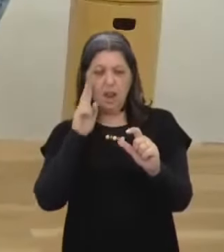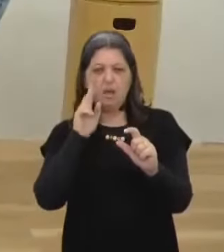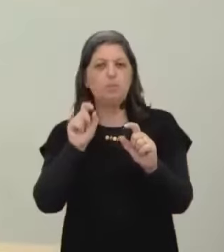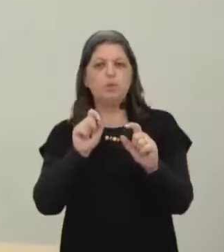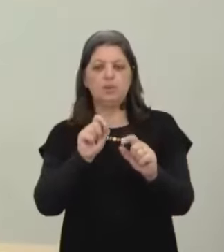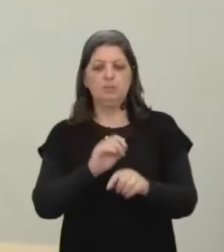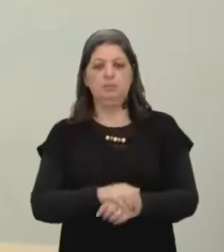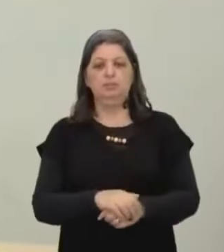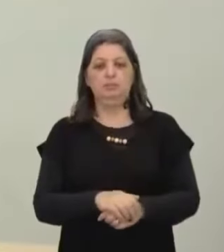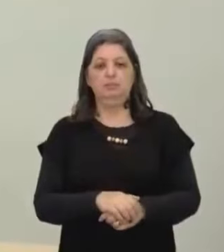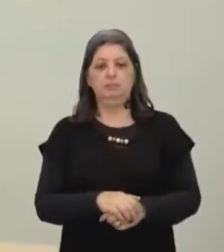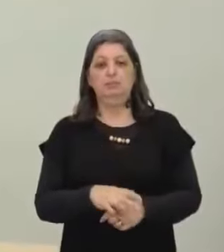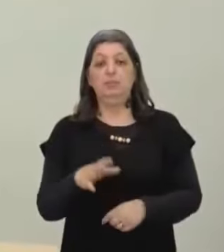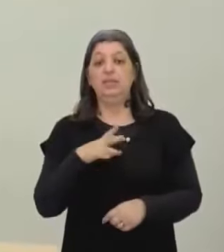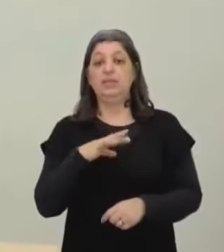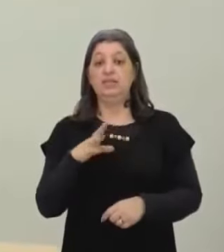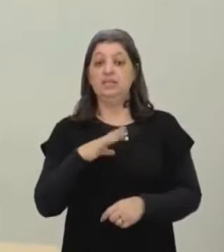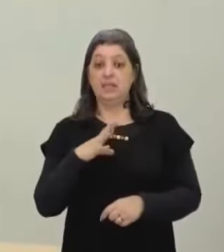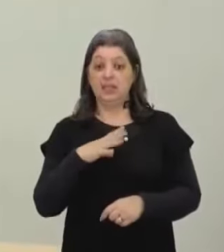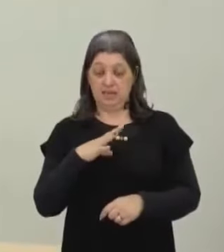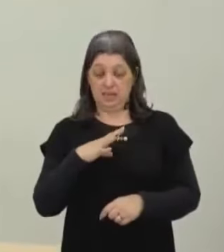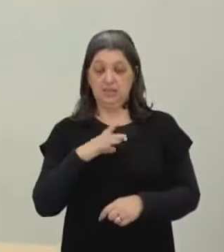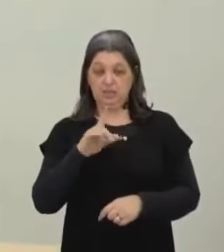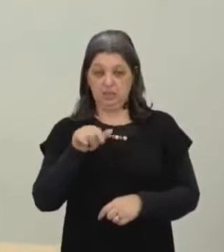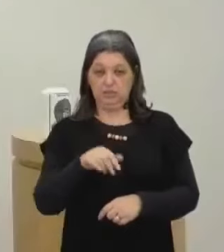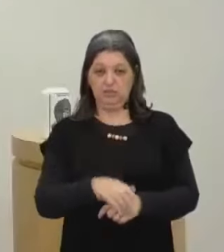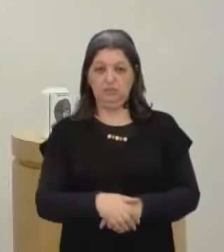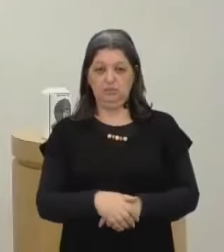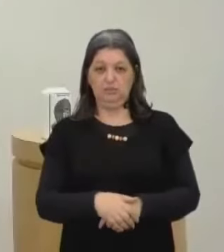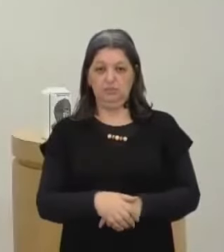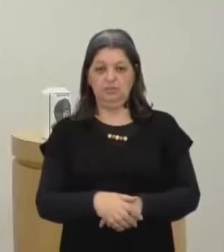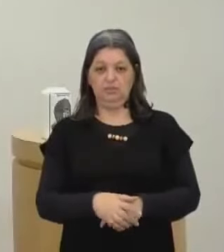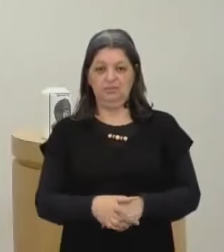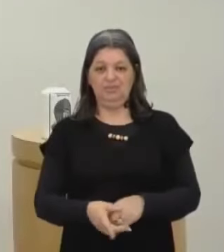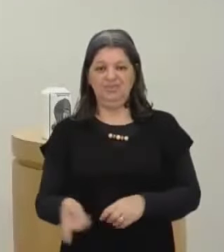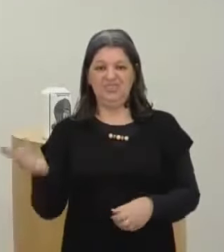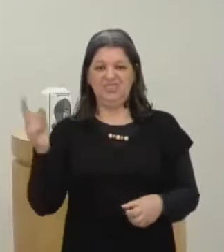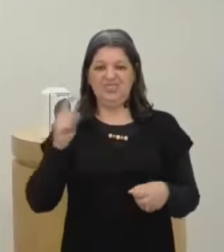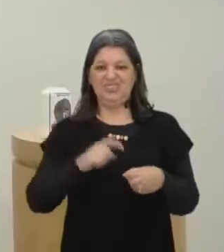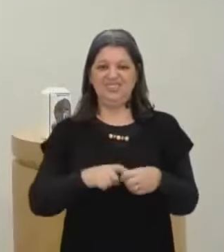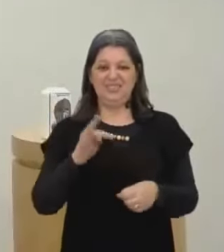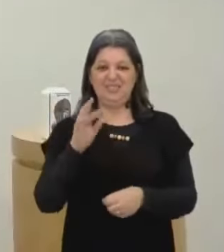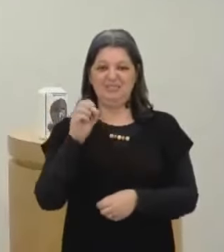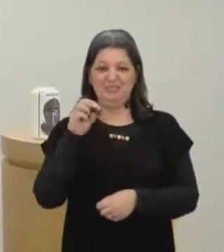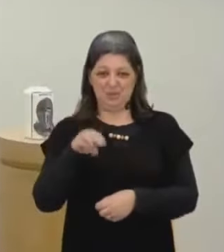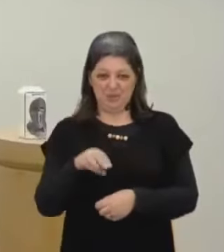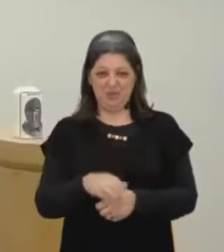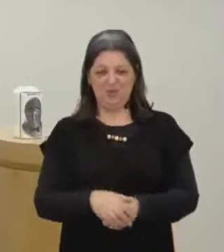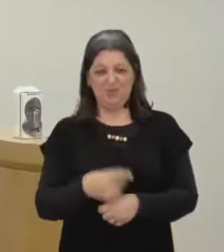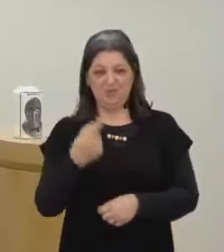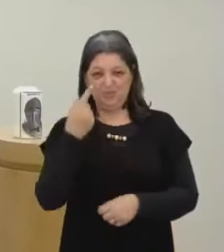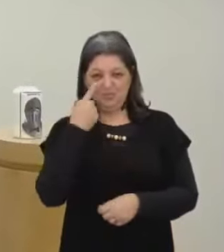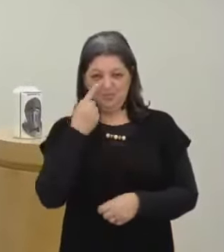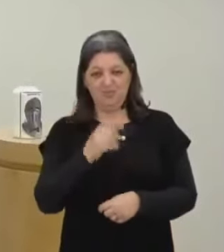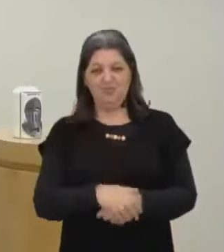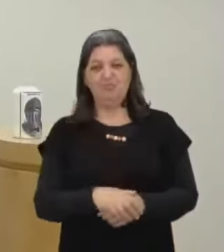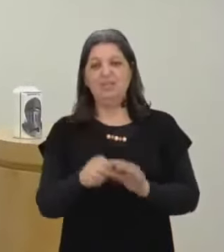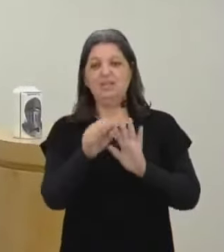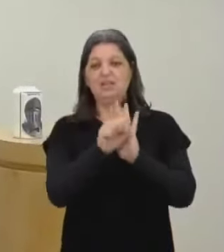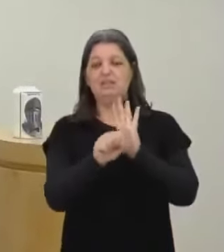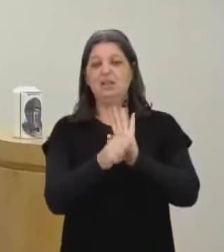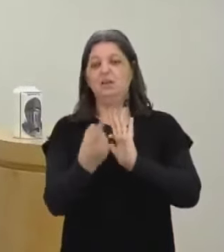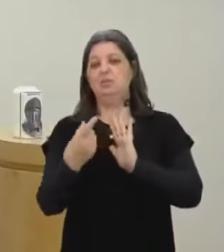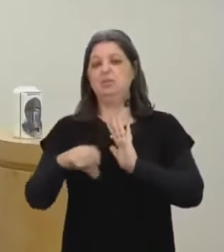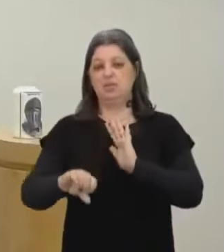o que? Cidade É uma cidade Voltei para o tom Voltei para o tom Voltei para o tom Caras No século XIX